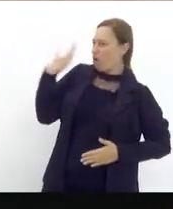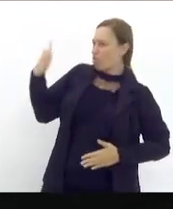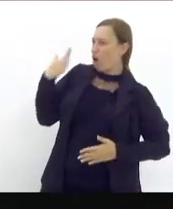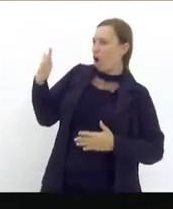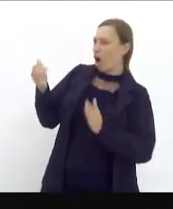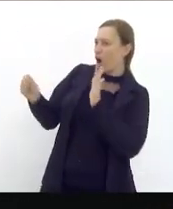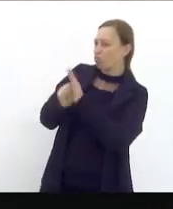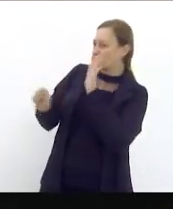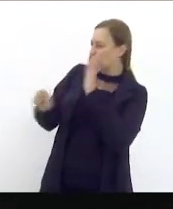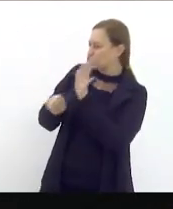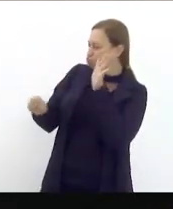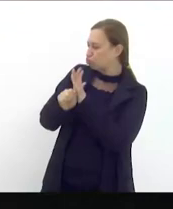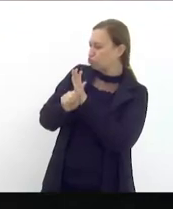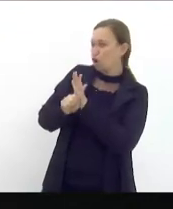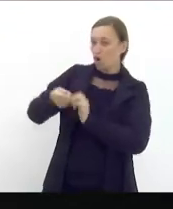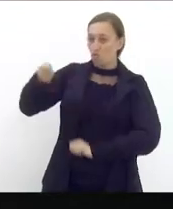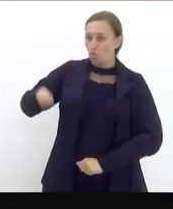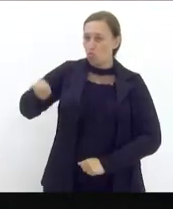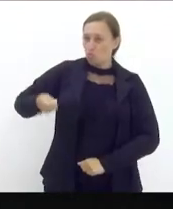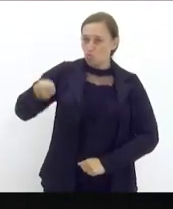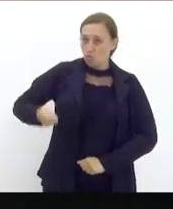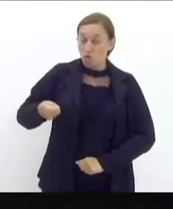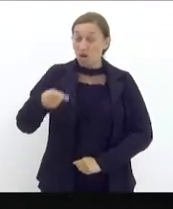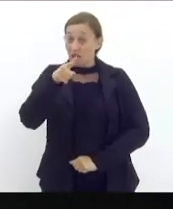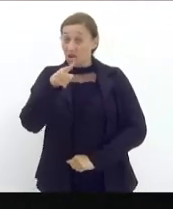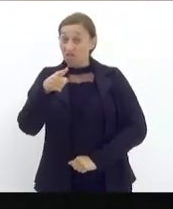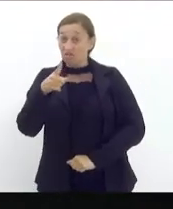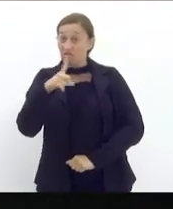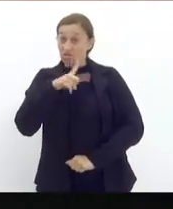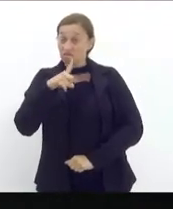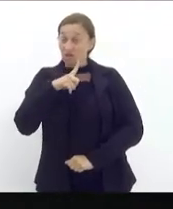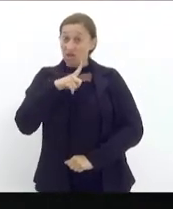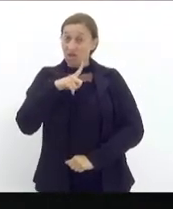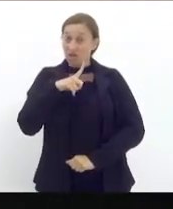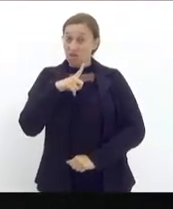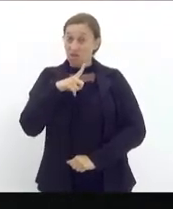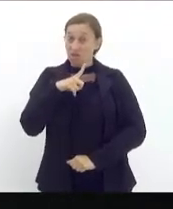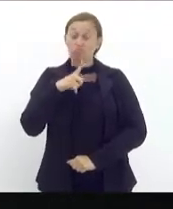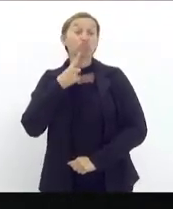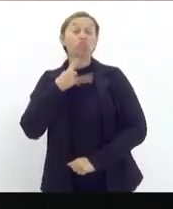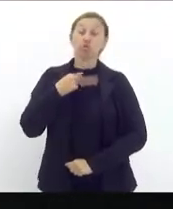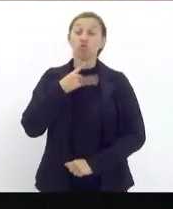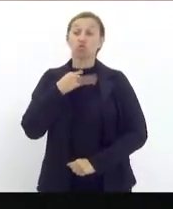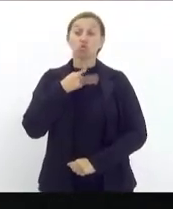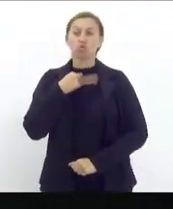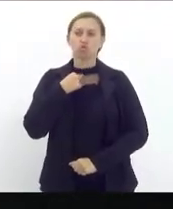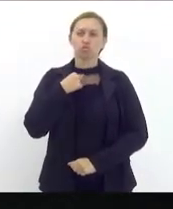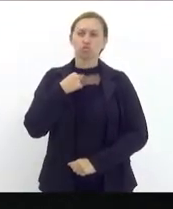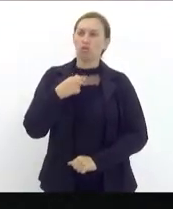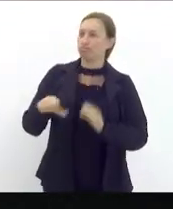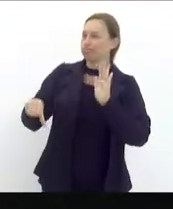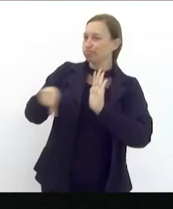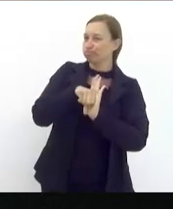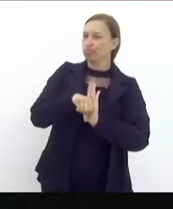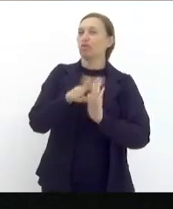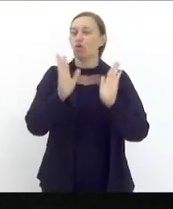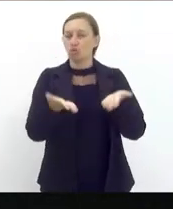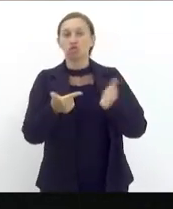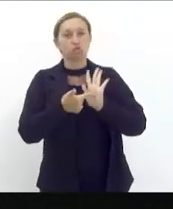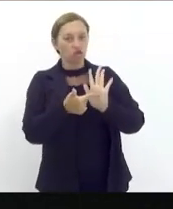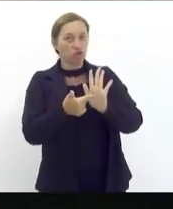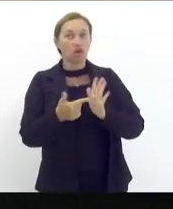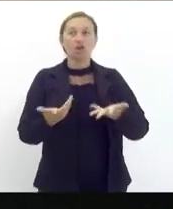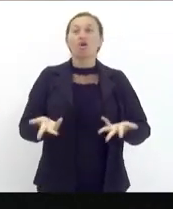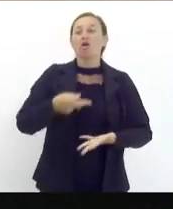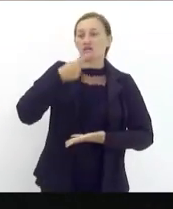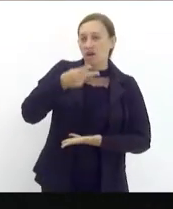de droga de ditador eles tem uma predileção pelo crime e hoje demonstraram aqui então fica aqui meu